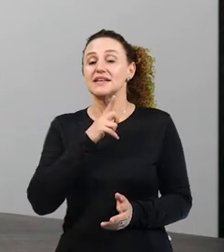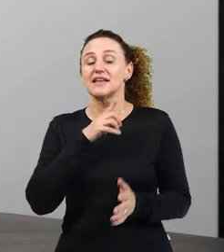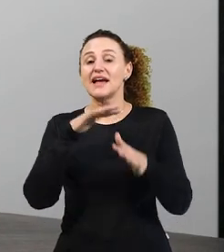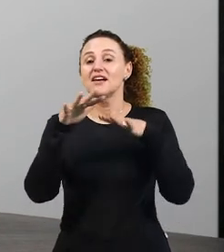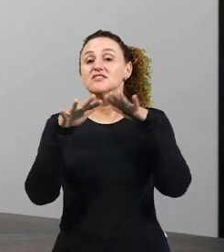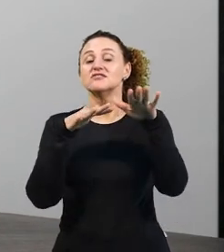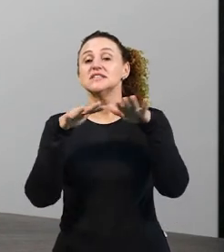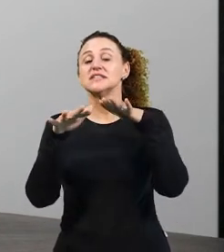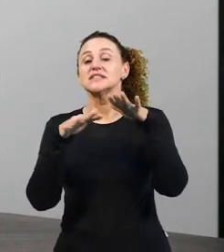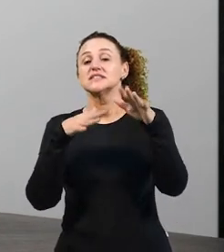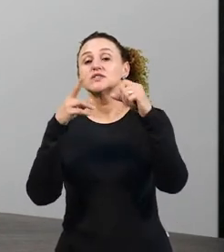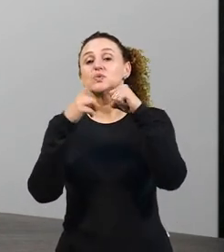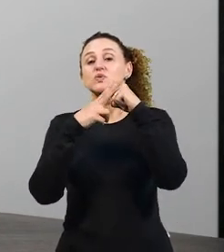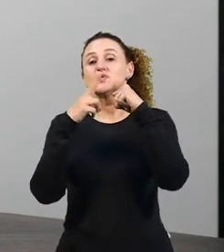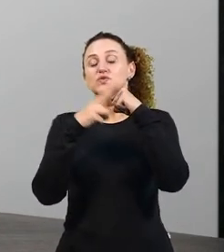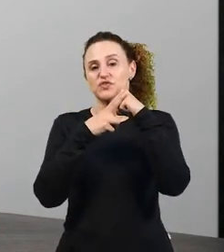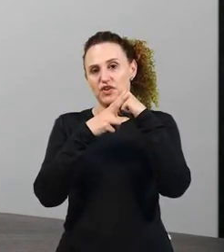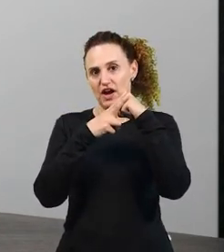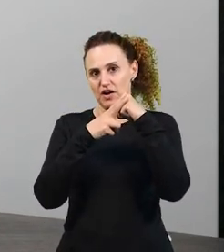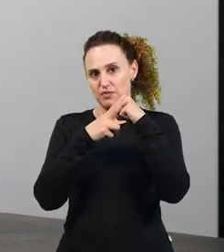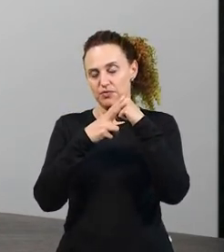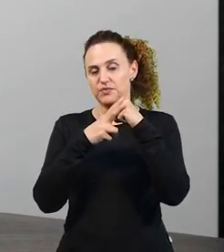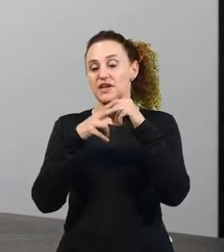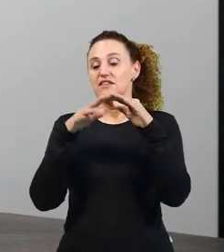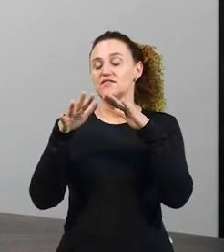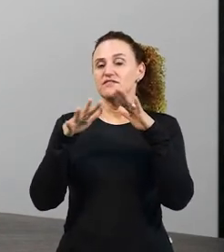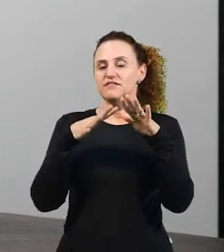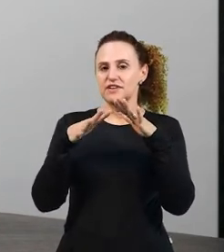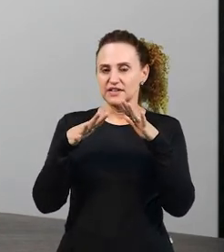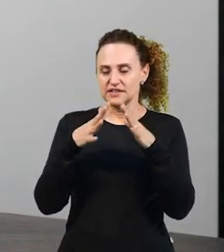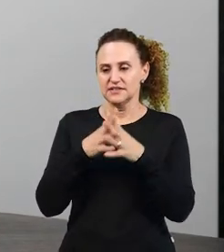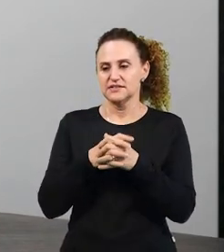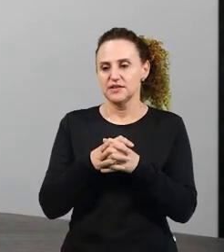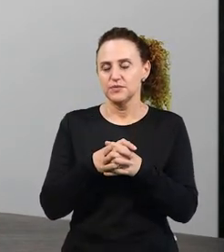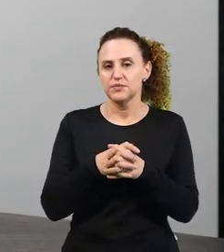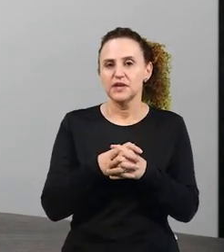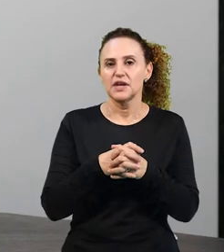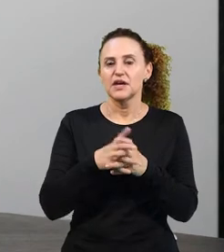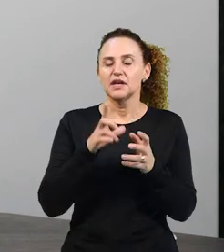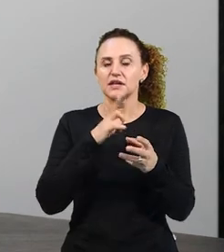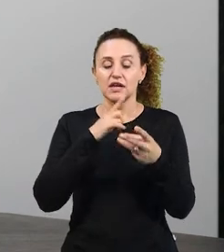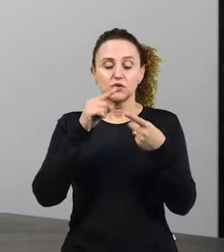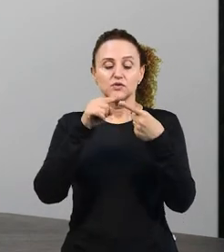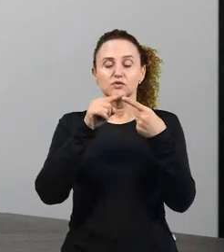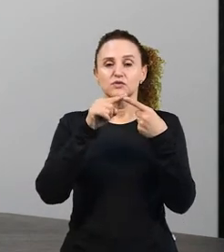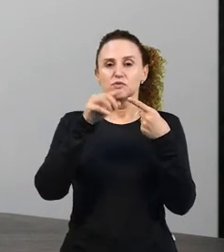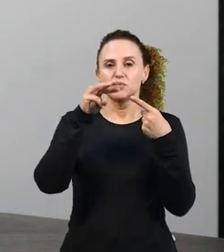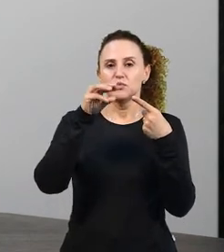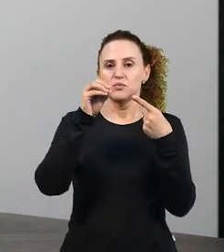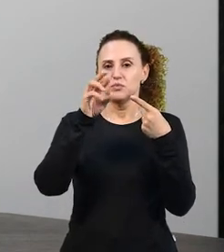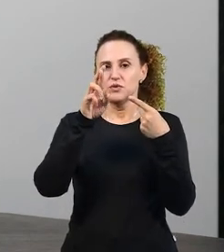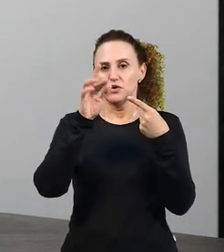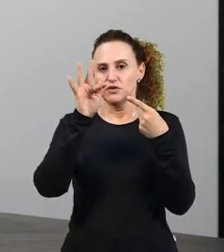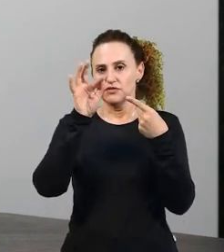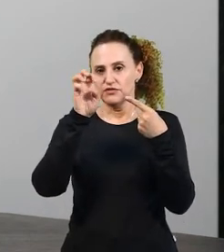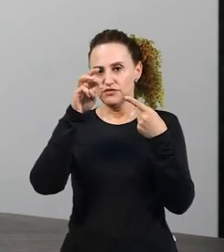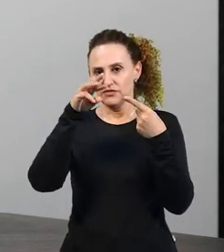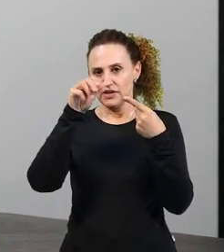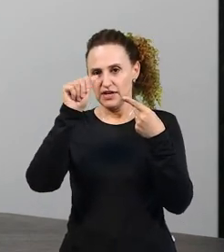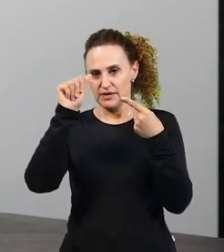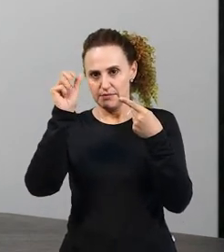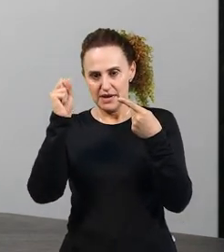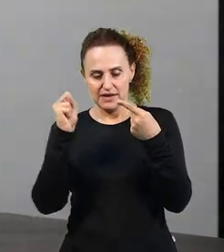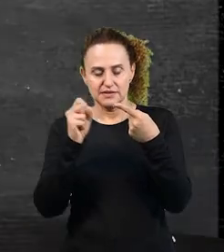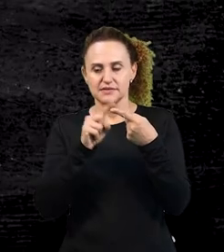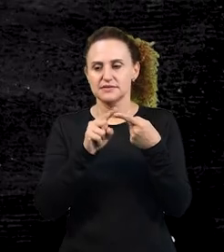verbo, a flexão verbal, nós vamos ter os morfemas que vão indicar tempo, o modo, como eu falei pra vocês, dê uma olhadinha